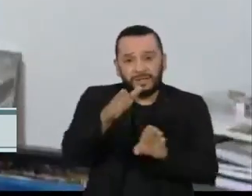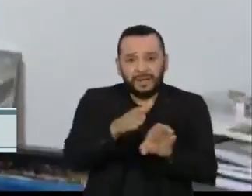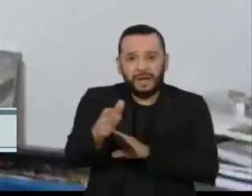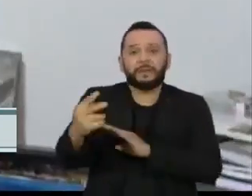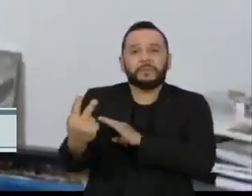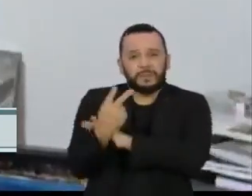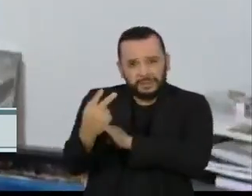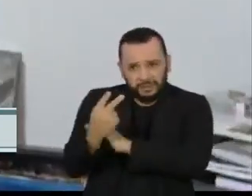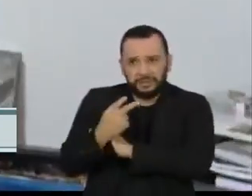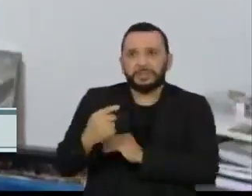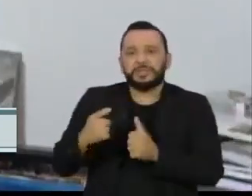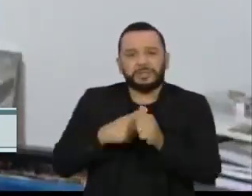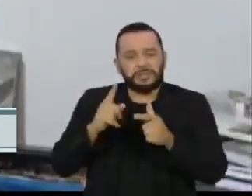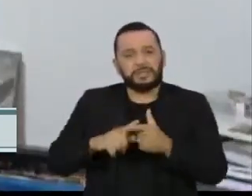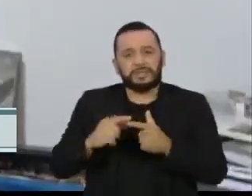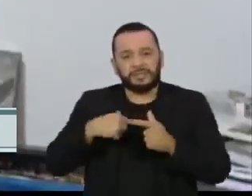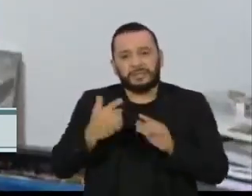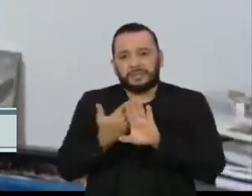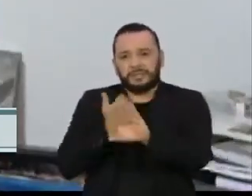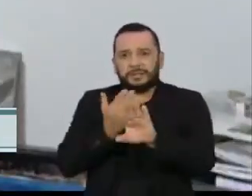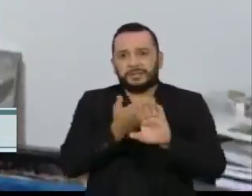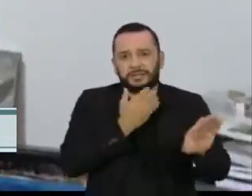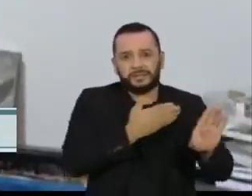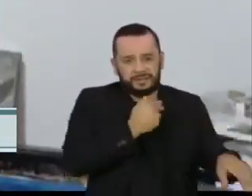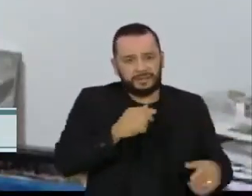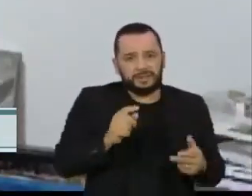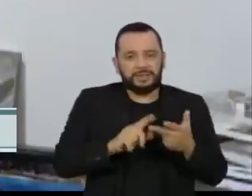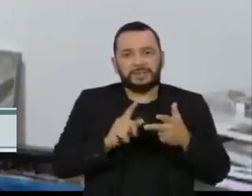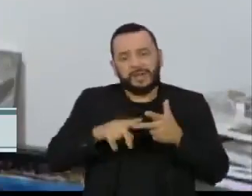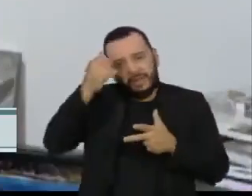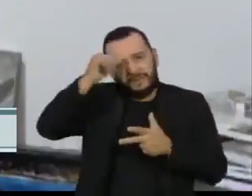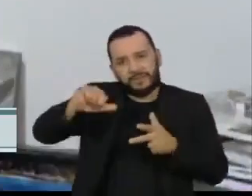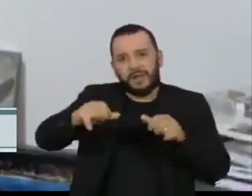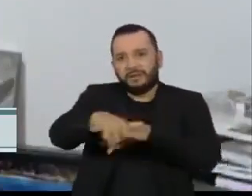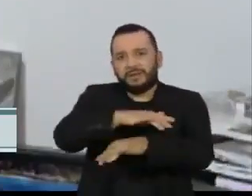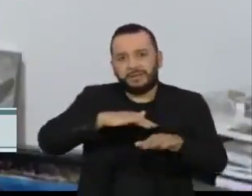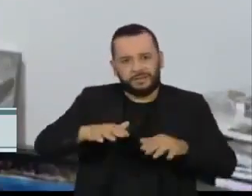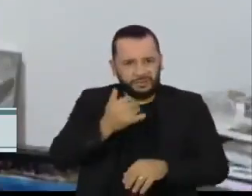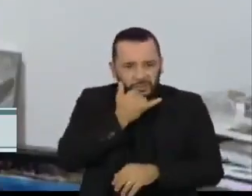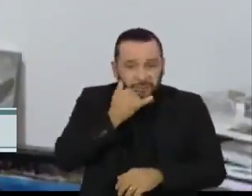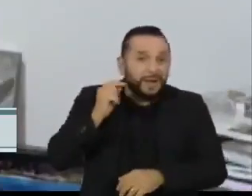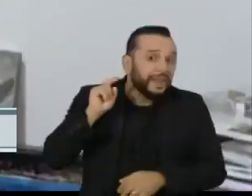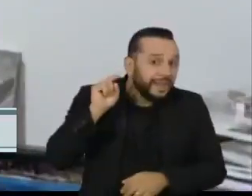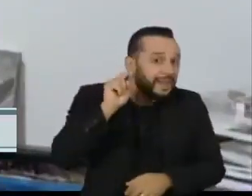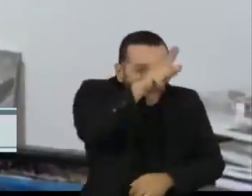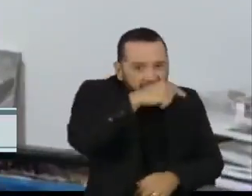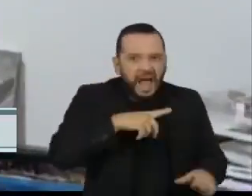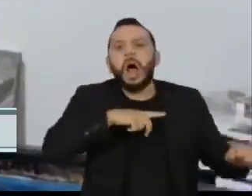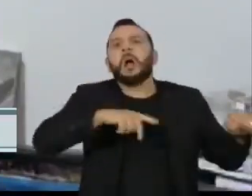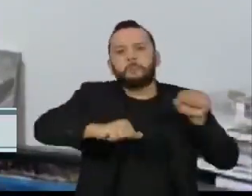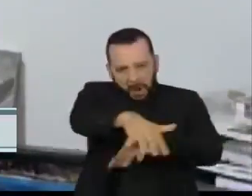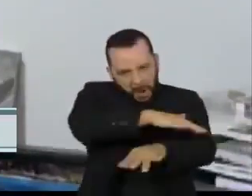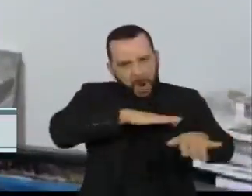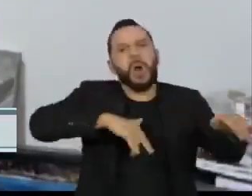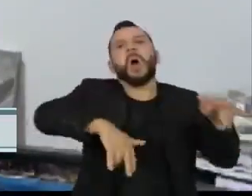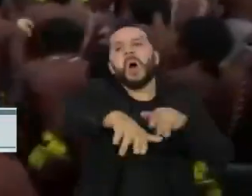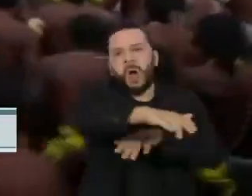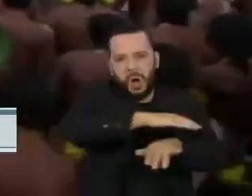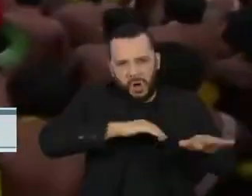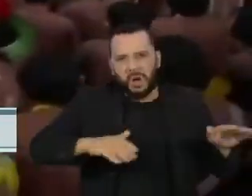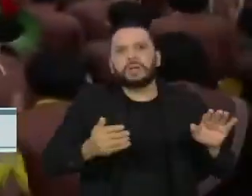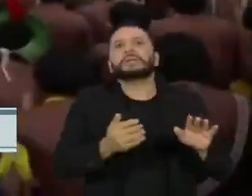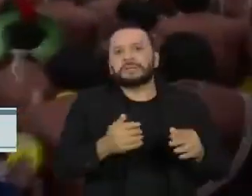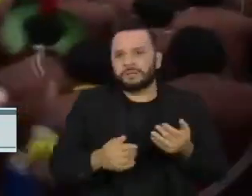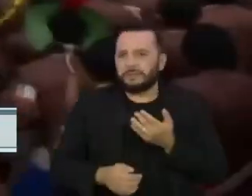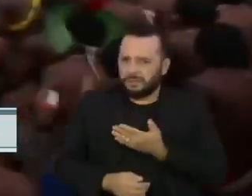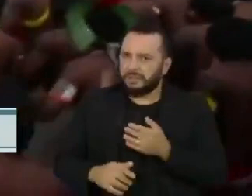proteger, a manter o isolamento social, evitar aglomerações, não aconteceu isso com essas entradas que foram na terra indígena.